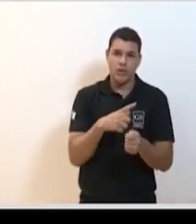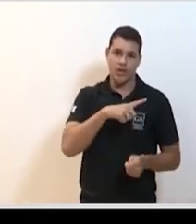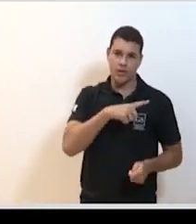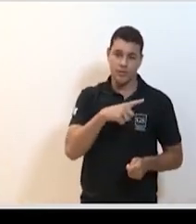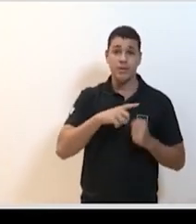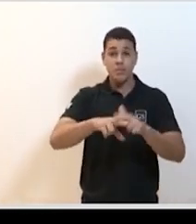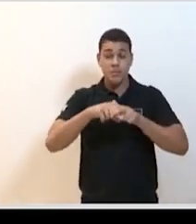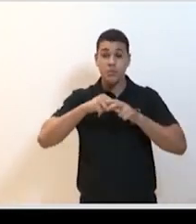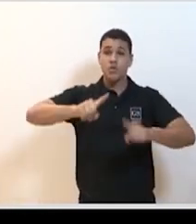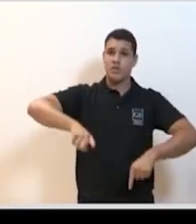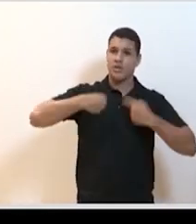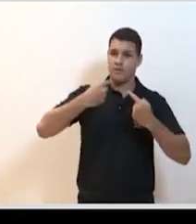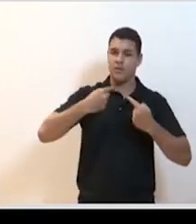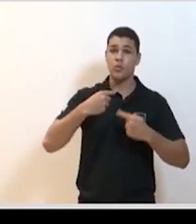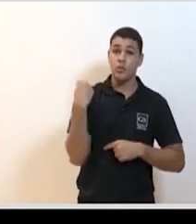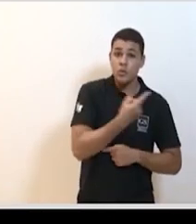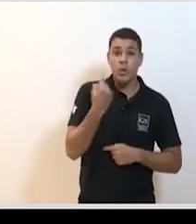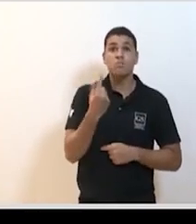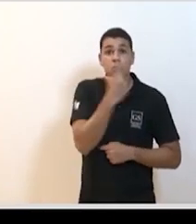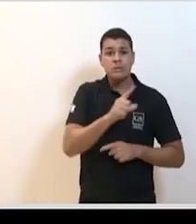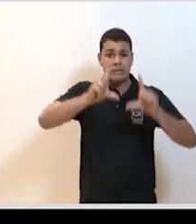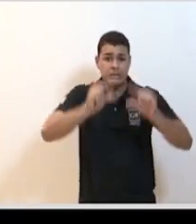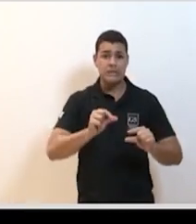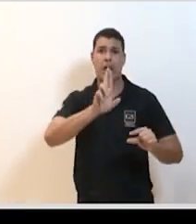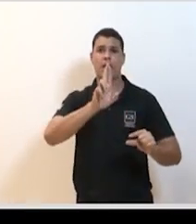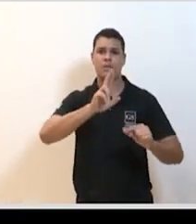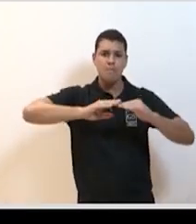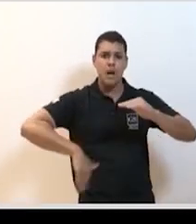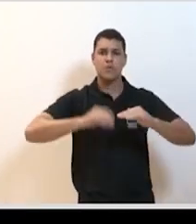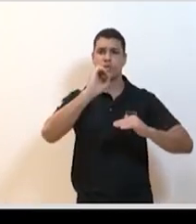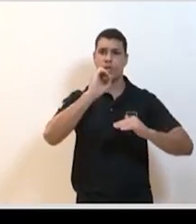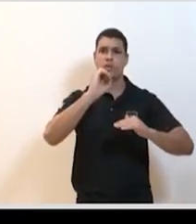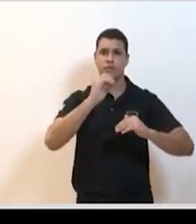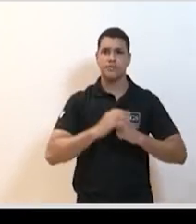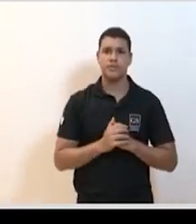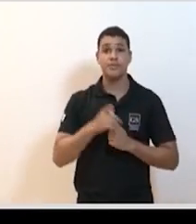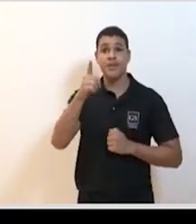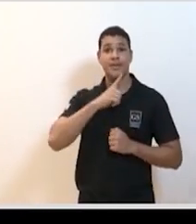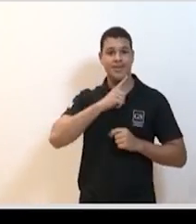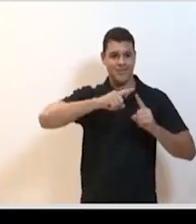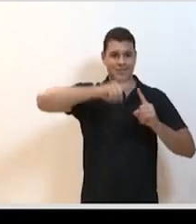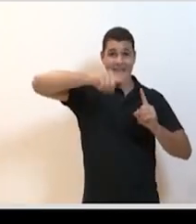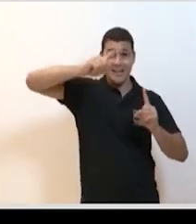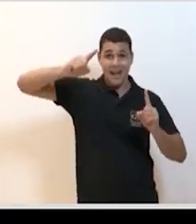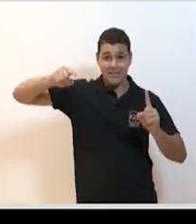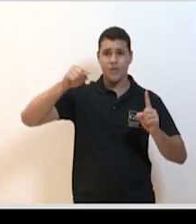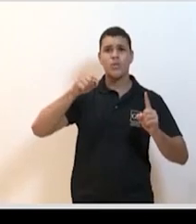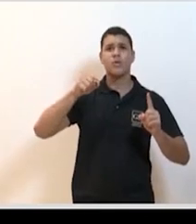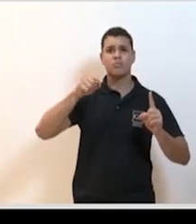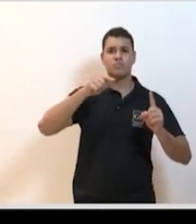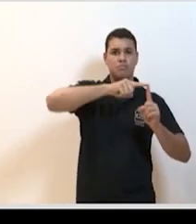Então, esse é o nosso grande desafio, manter o R abaixo de zero. A gente vê aqui os gráficos de baixo como